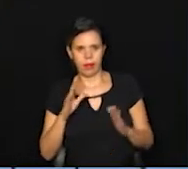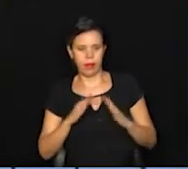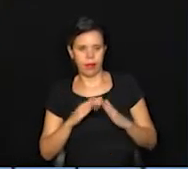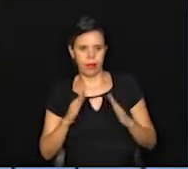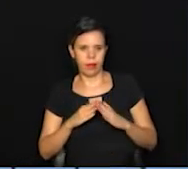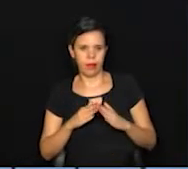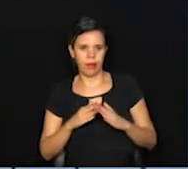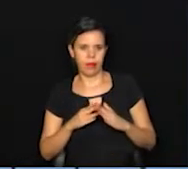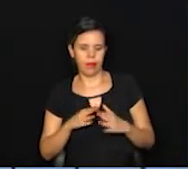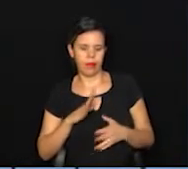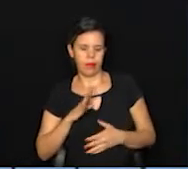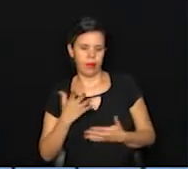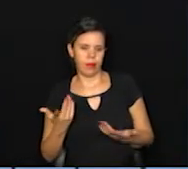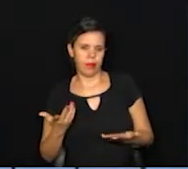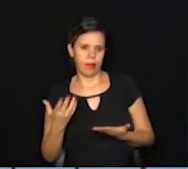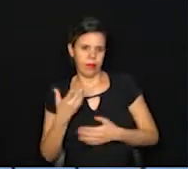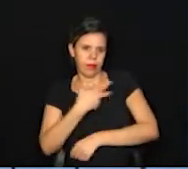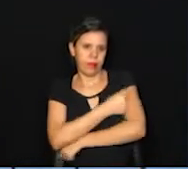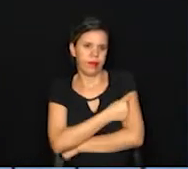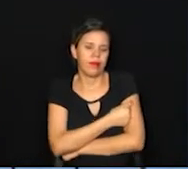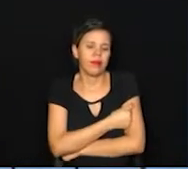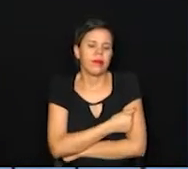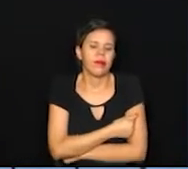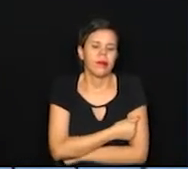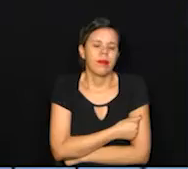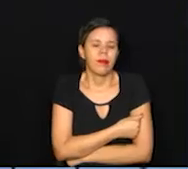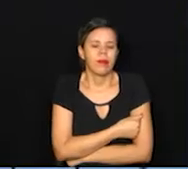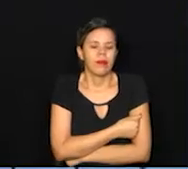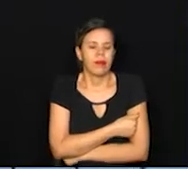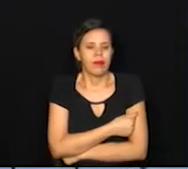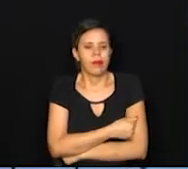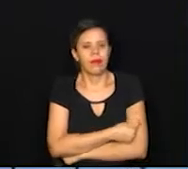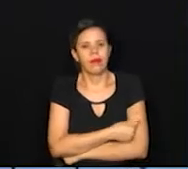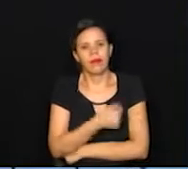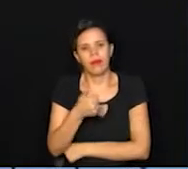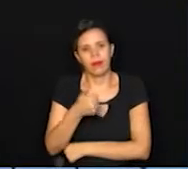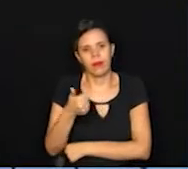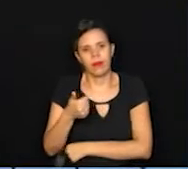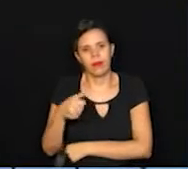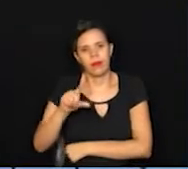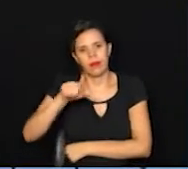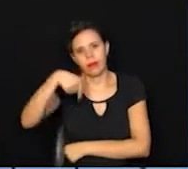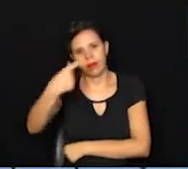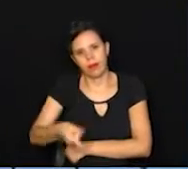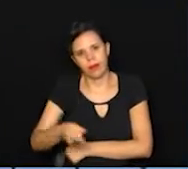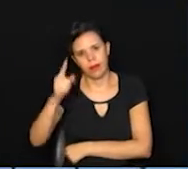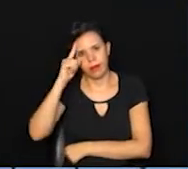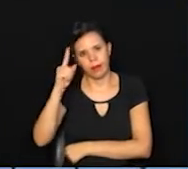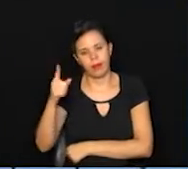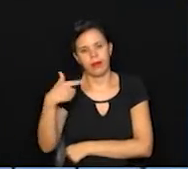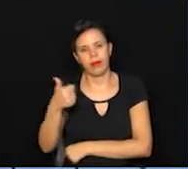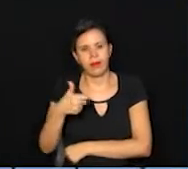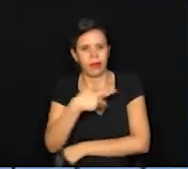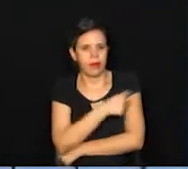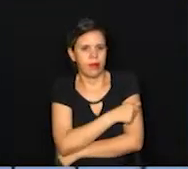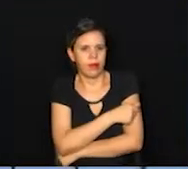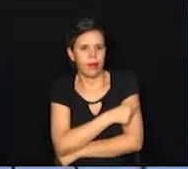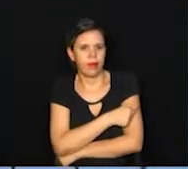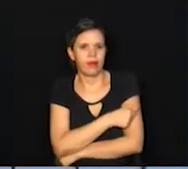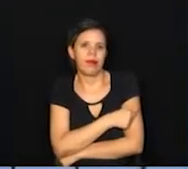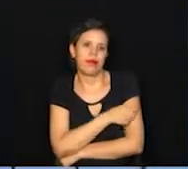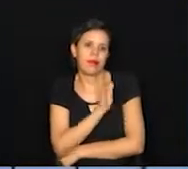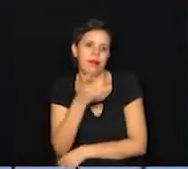mora nessa cidade para receber aí a imunização primeira e logo no dia que recebe a primeira dose,